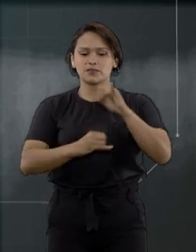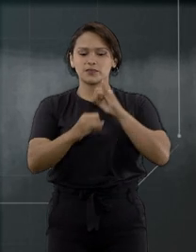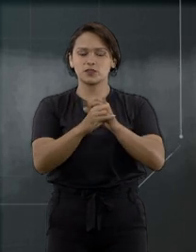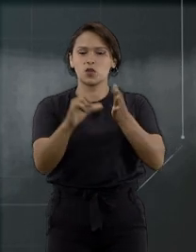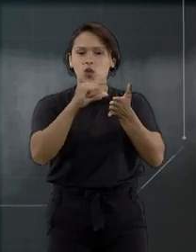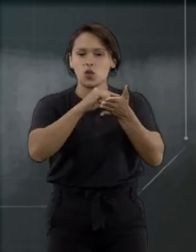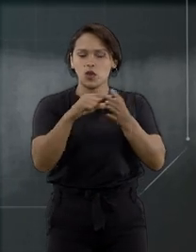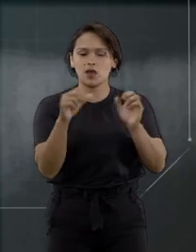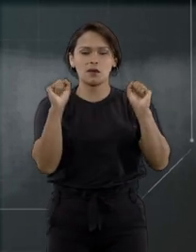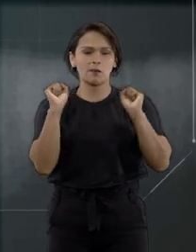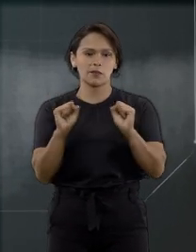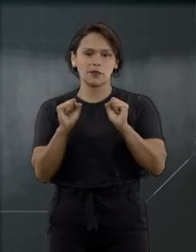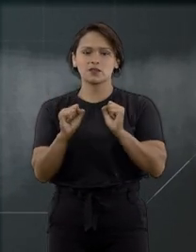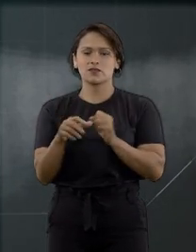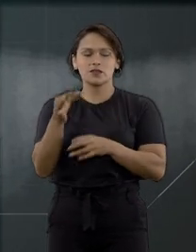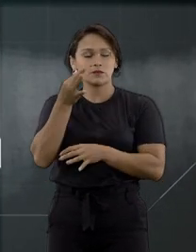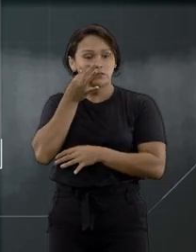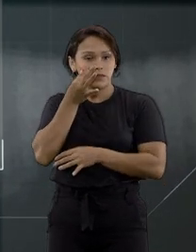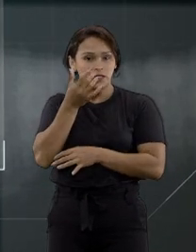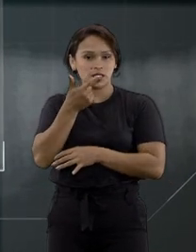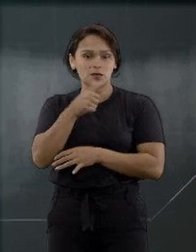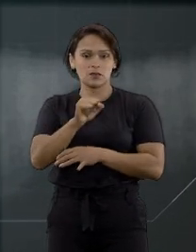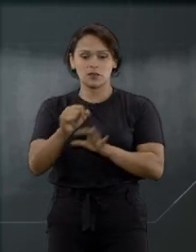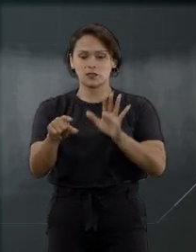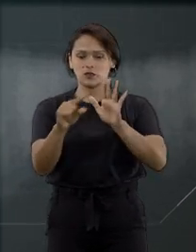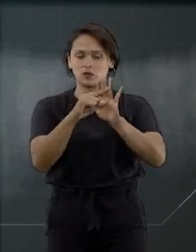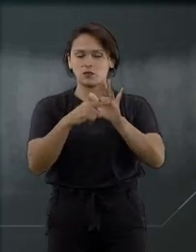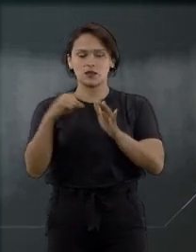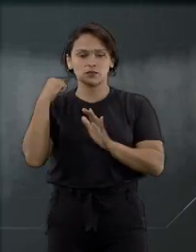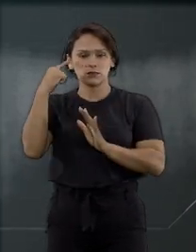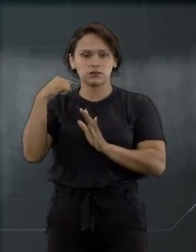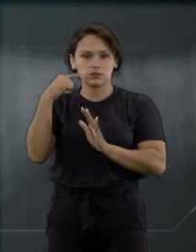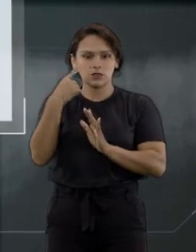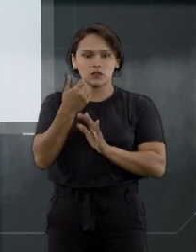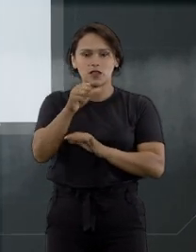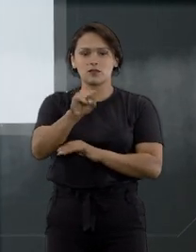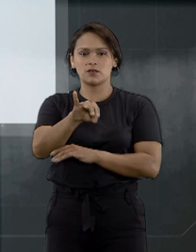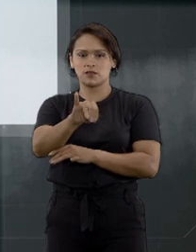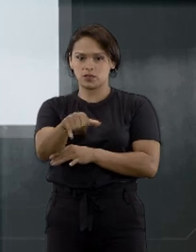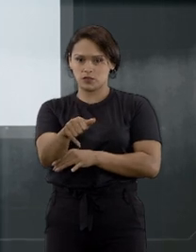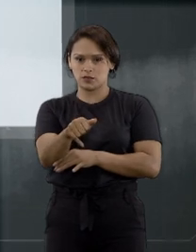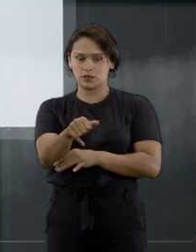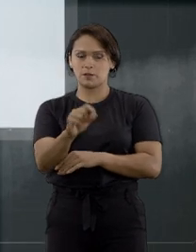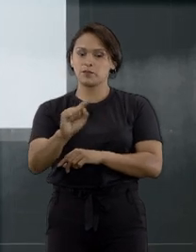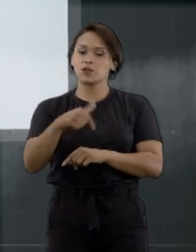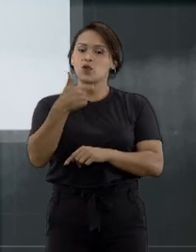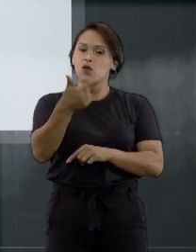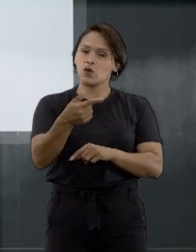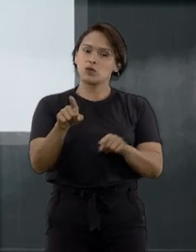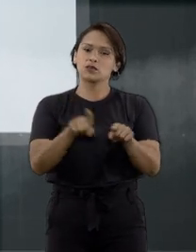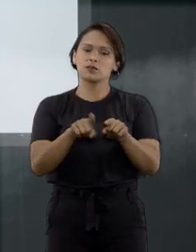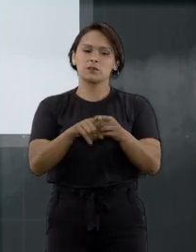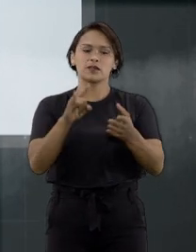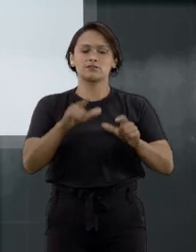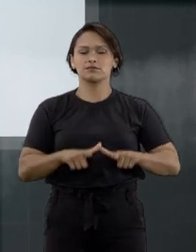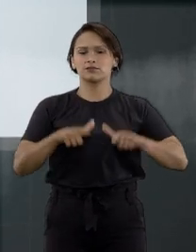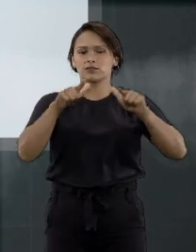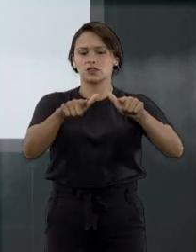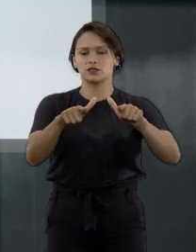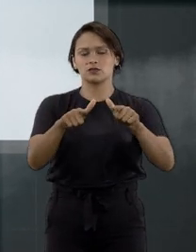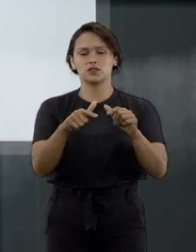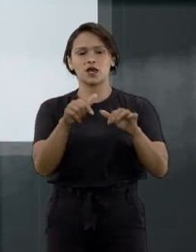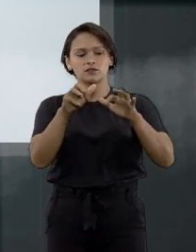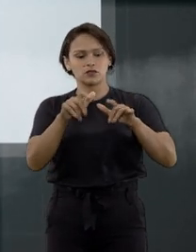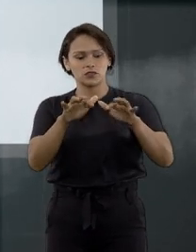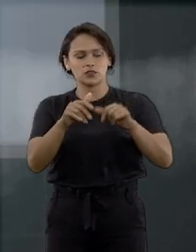ser feita presencialmente no espaço do advogado do STJ, ou através do certificado digital no site do STJ,